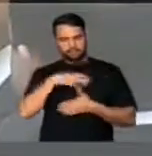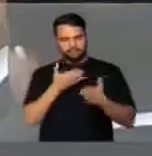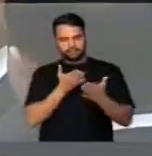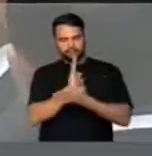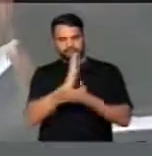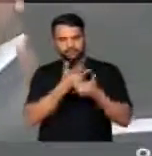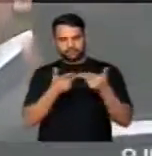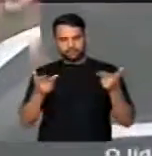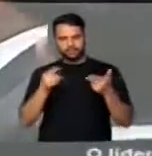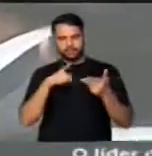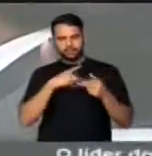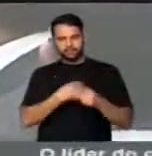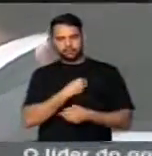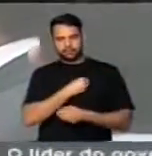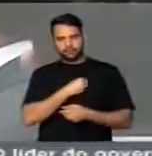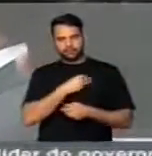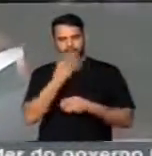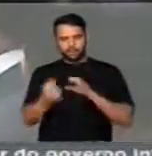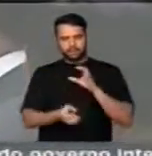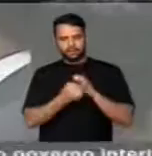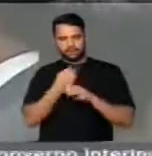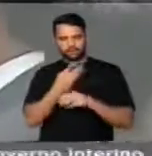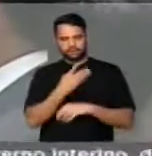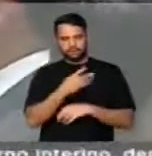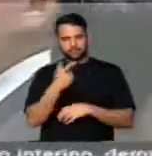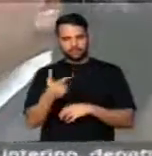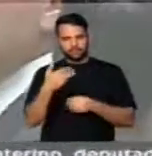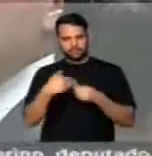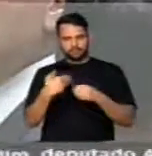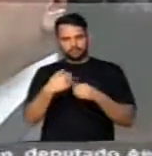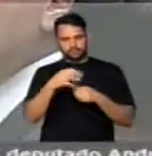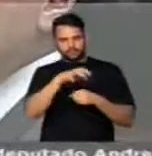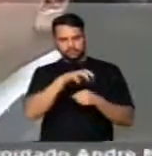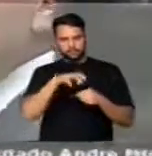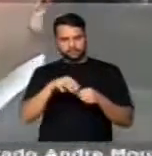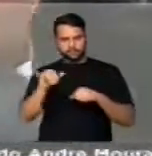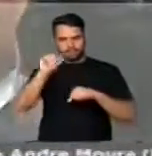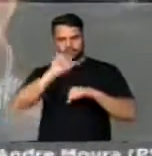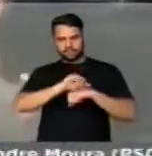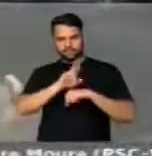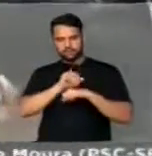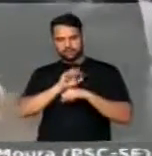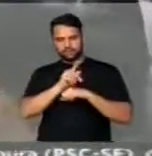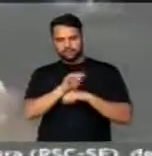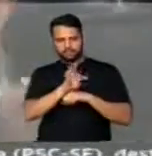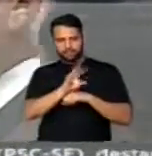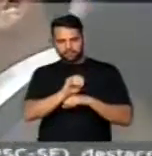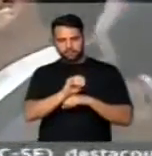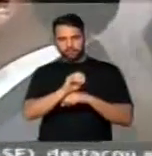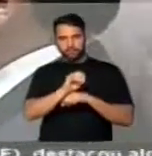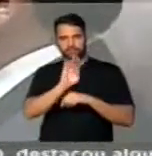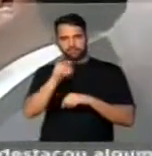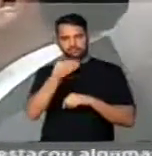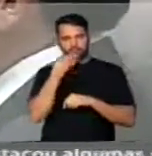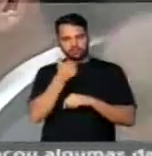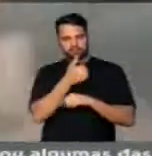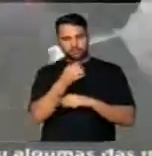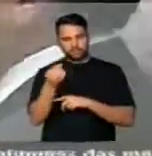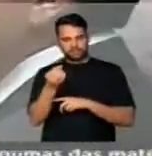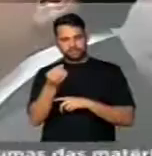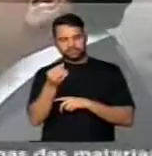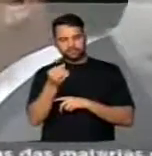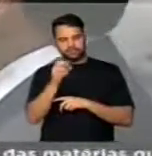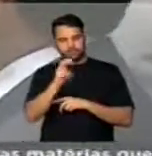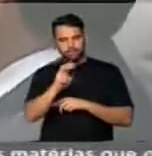aprovação. Ela fica instituída com 34 municípios, com a sede em Ribeirão Preto, 1 milhão 650